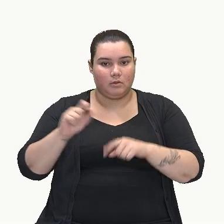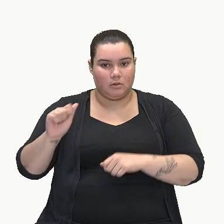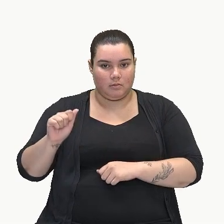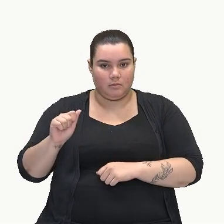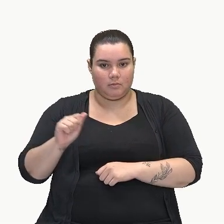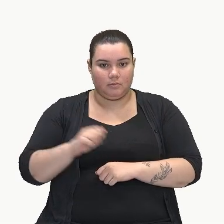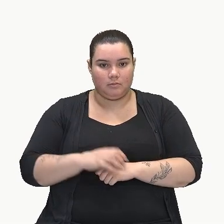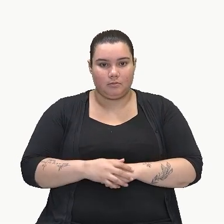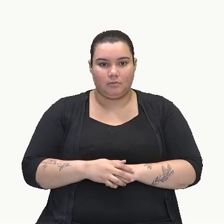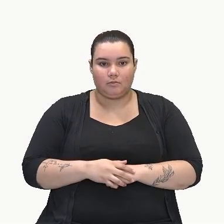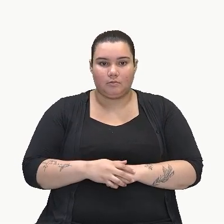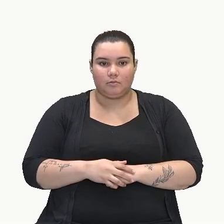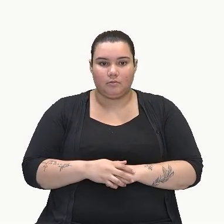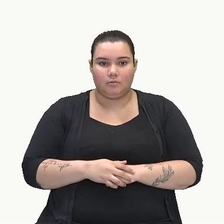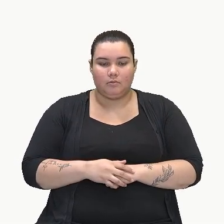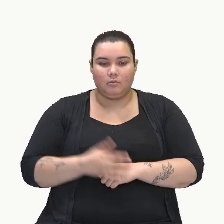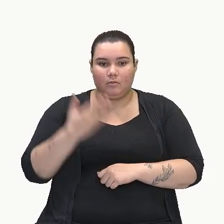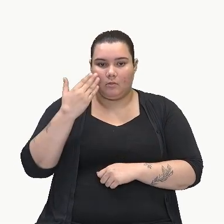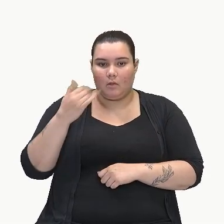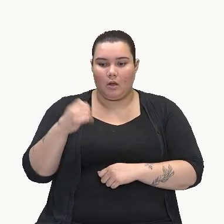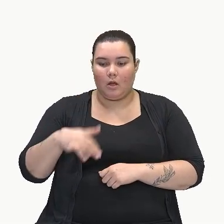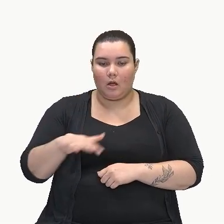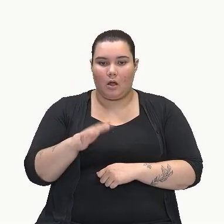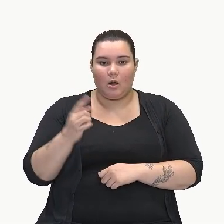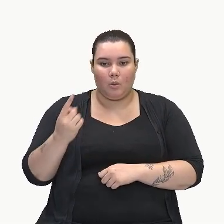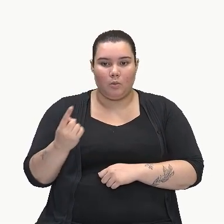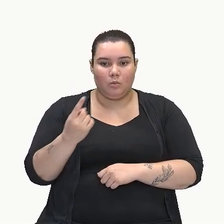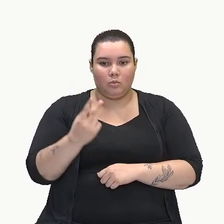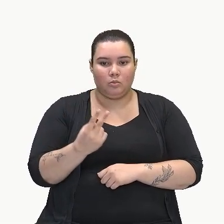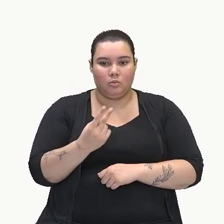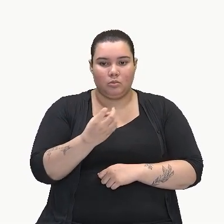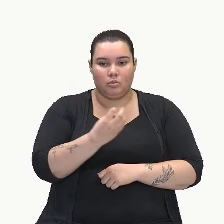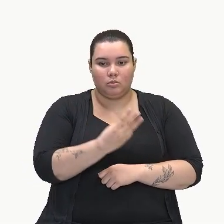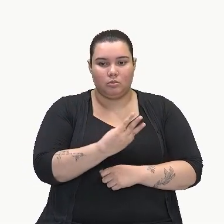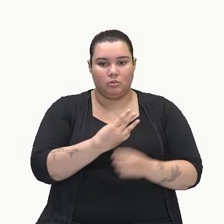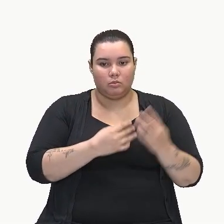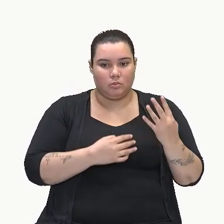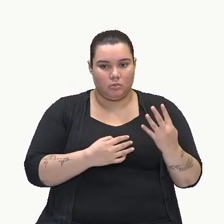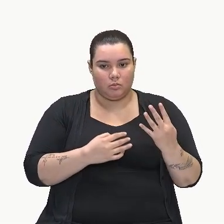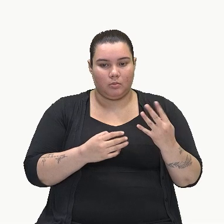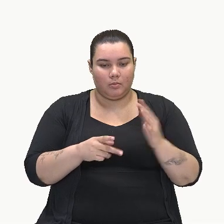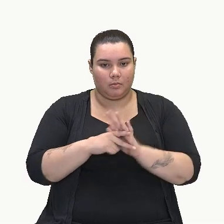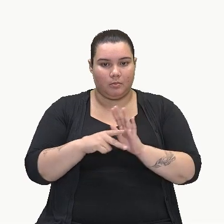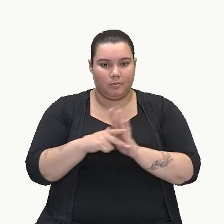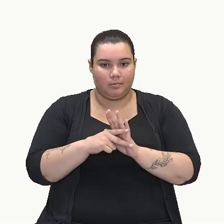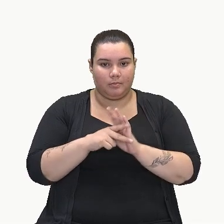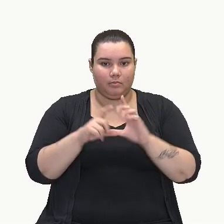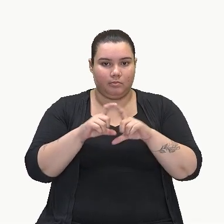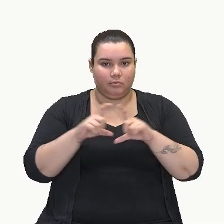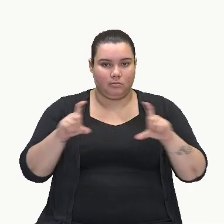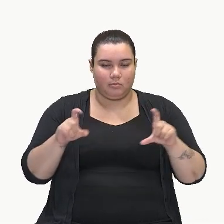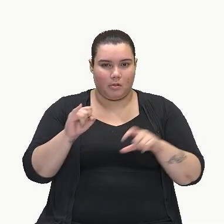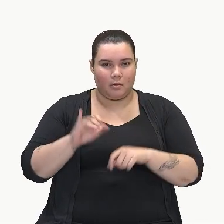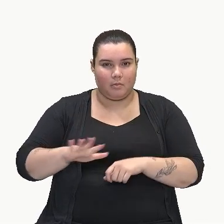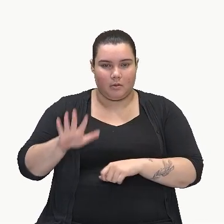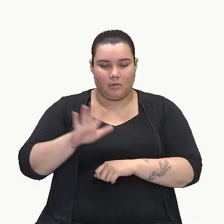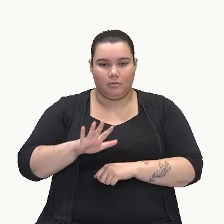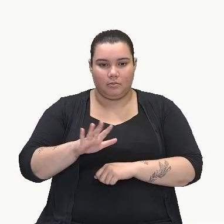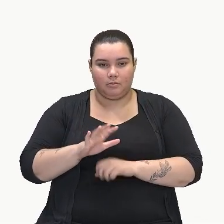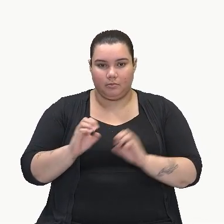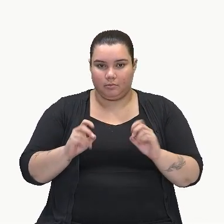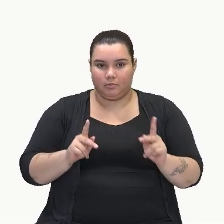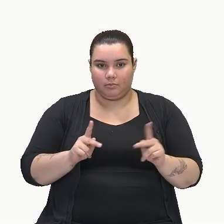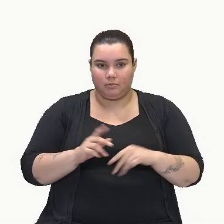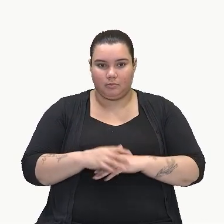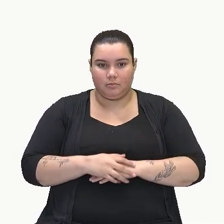eu fiz aqui nessa ordem para ficar certinho como está a área dos retângulos lá que a gente viu. Tudo bem?